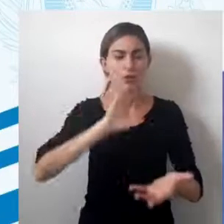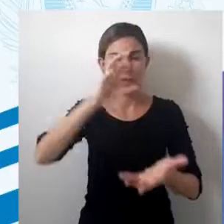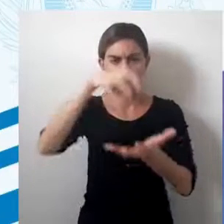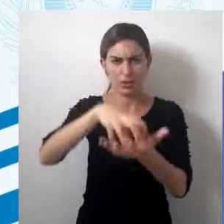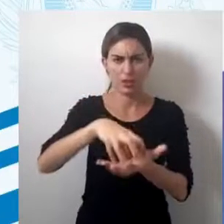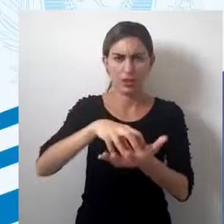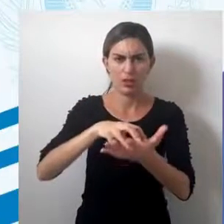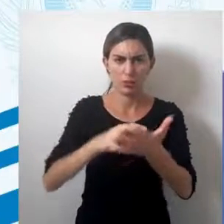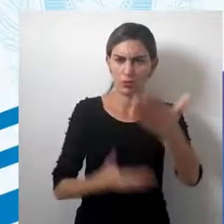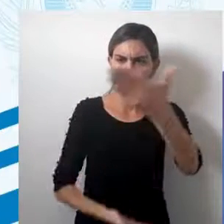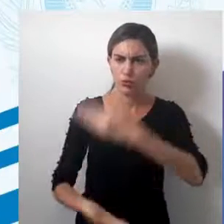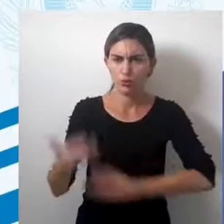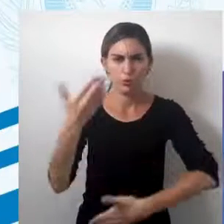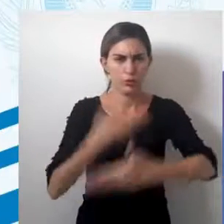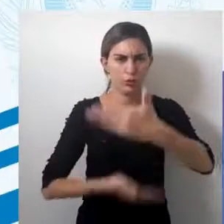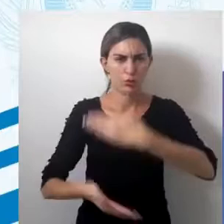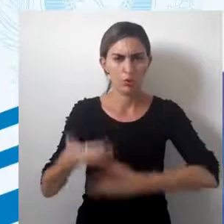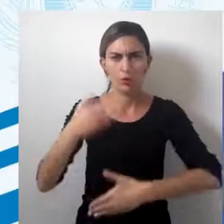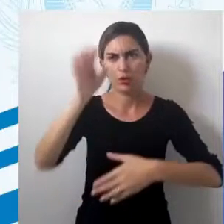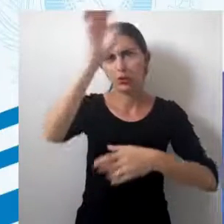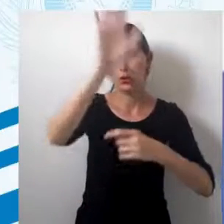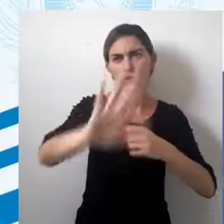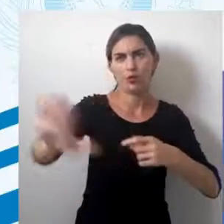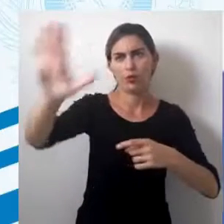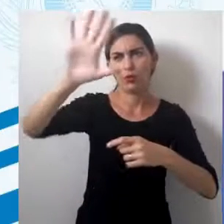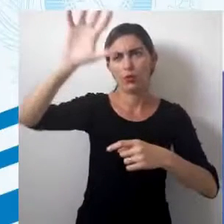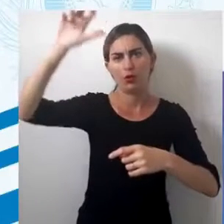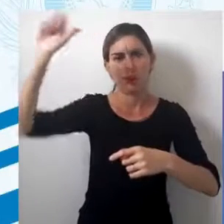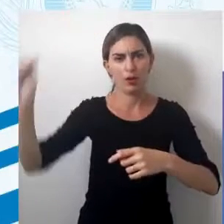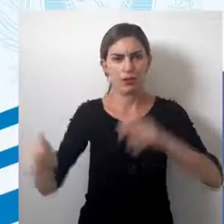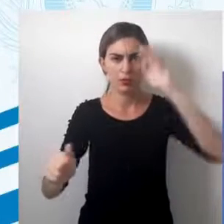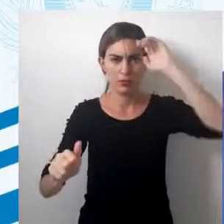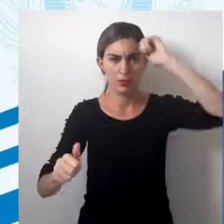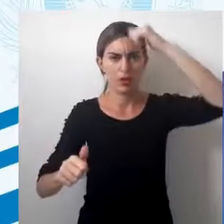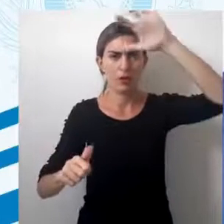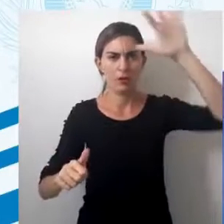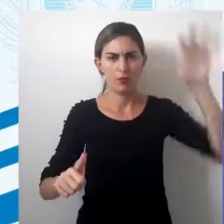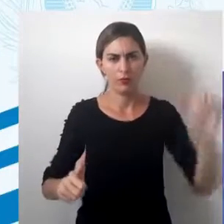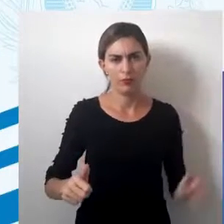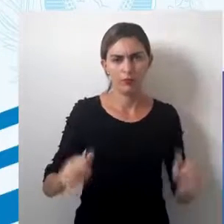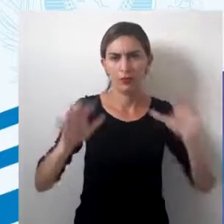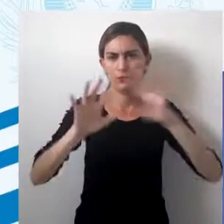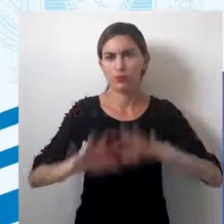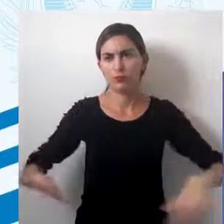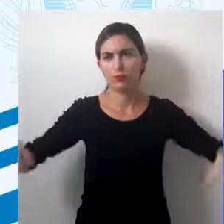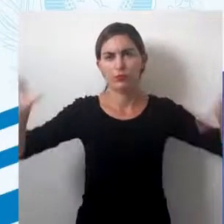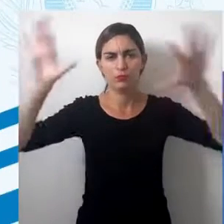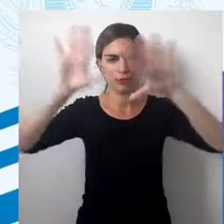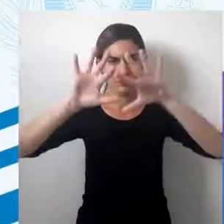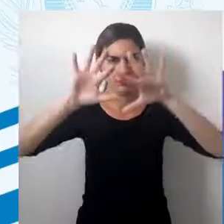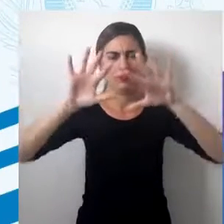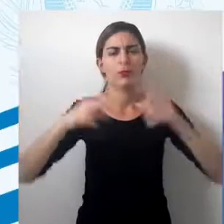o centro das trocas e a Europa, Ásia e África estando ali em torno